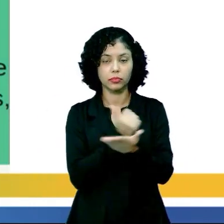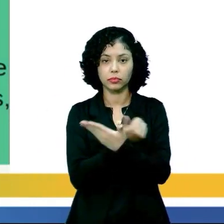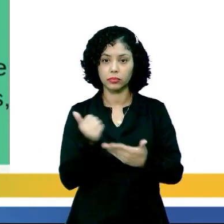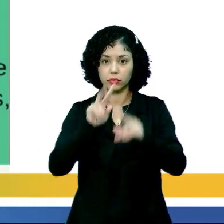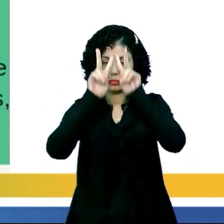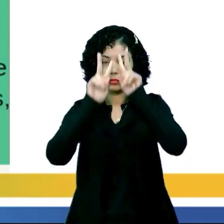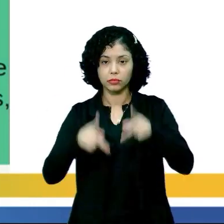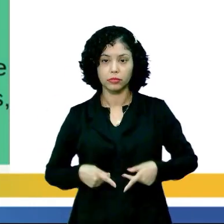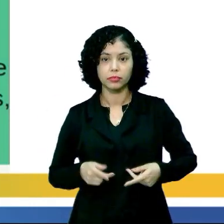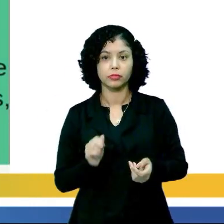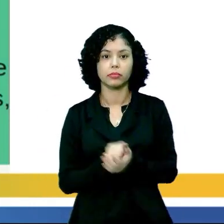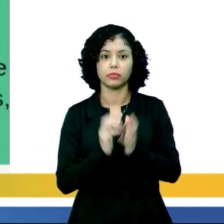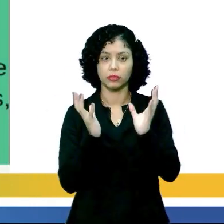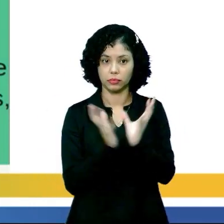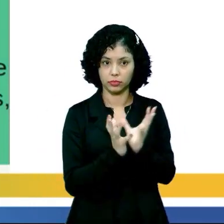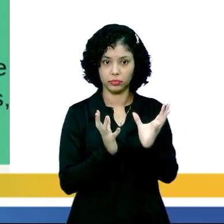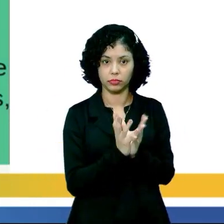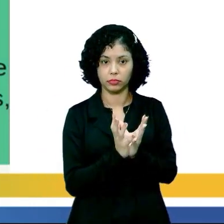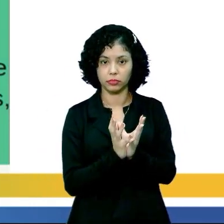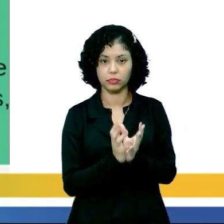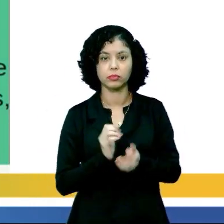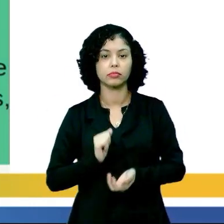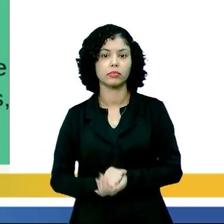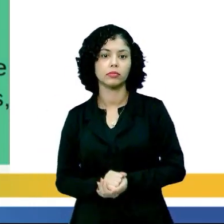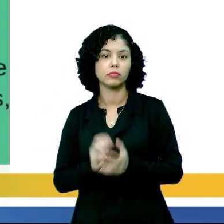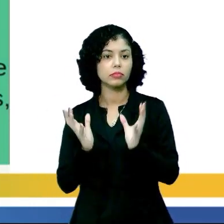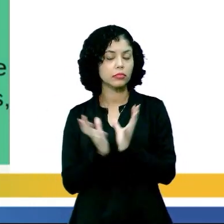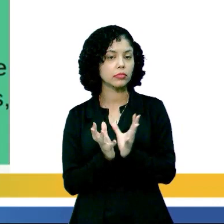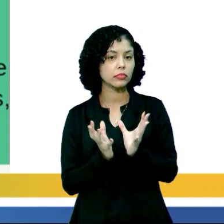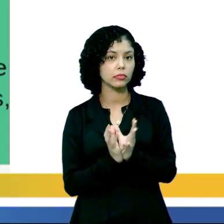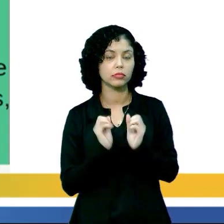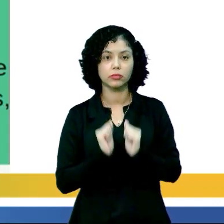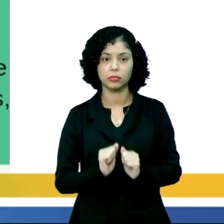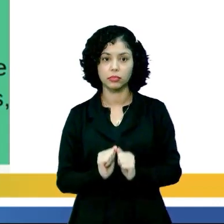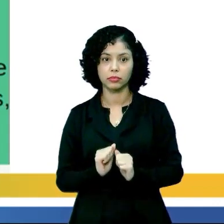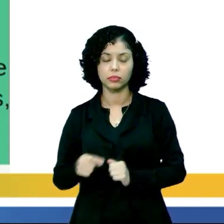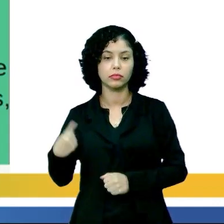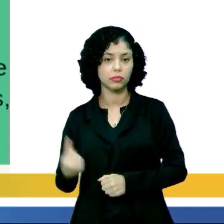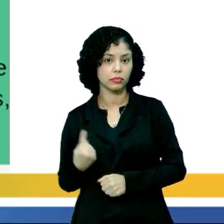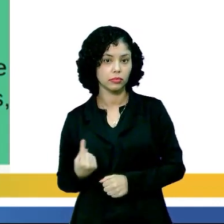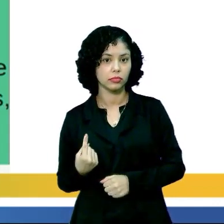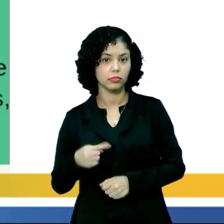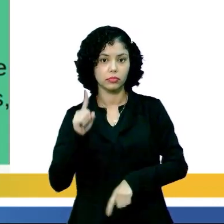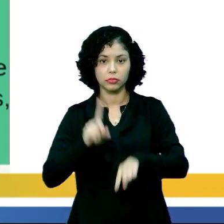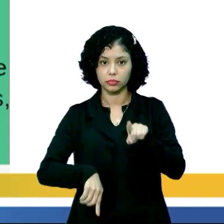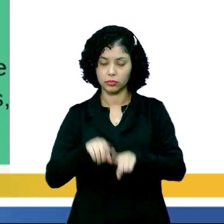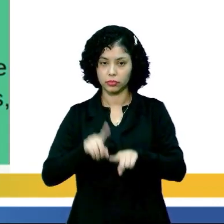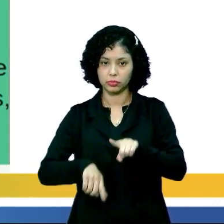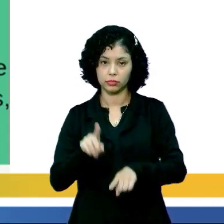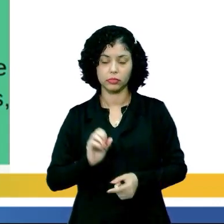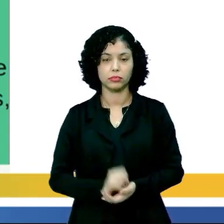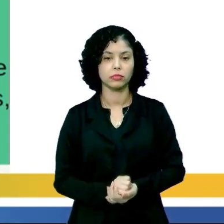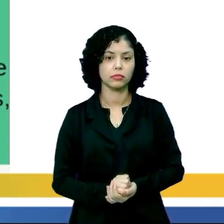ações humanas, certo? É relativo da humanidade. Elas podem ser coletivas ou individuais,